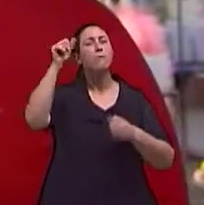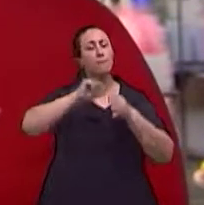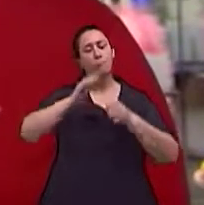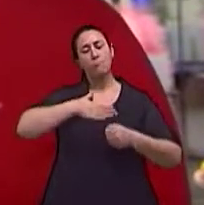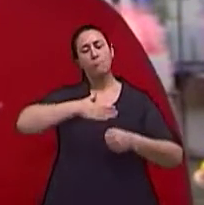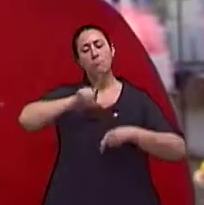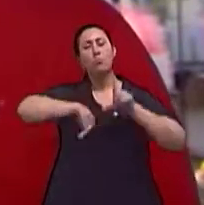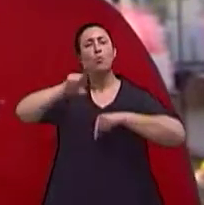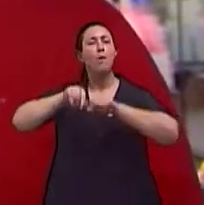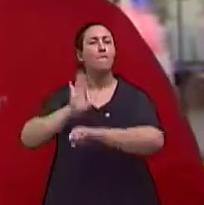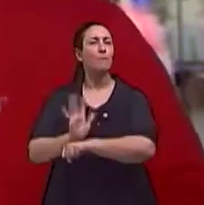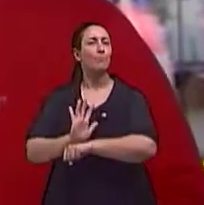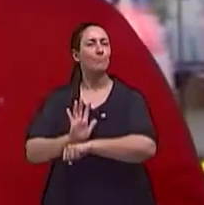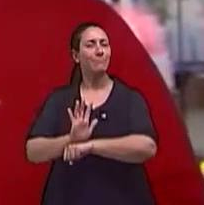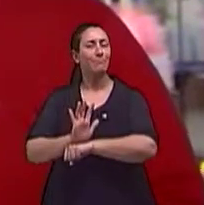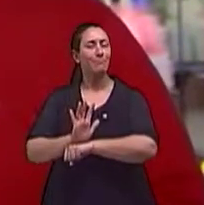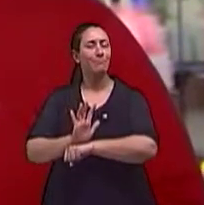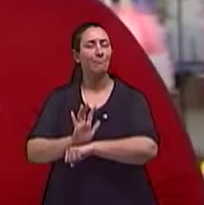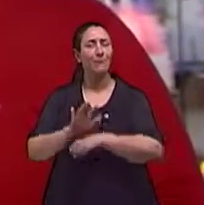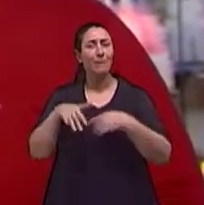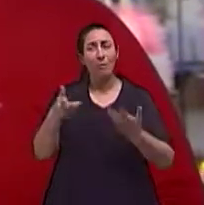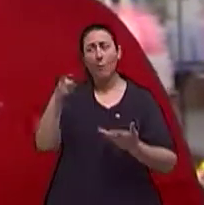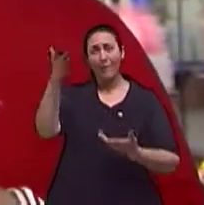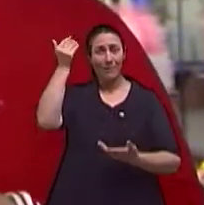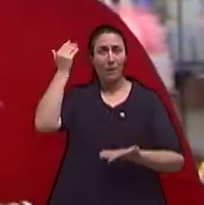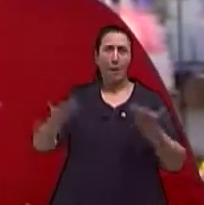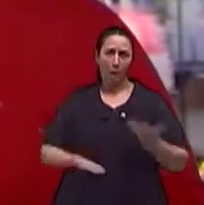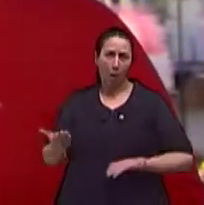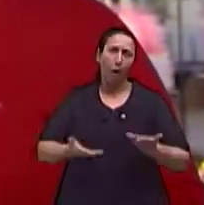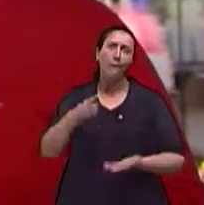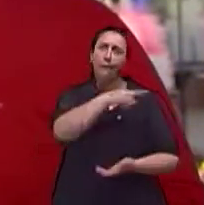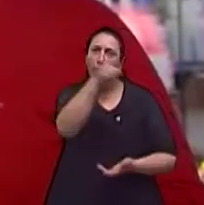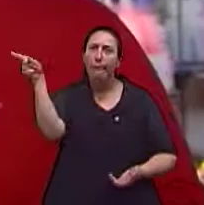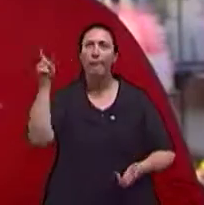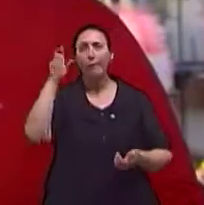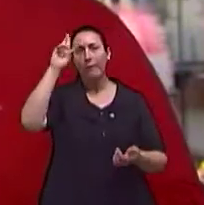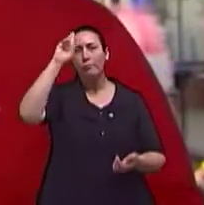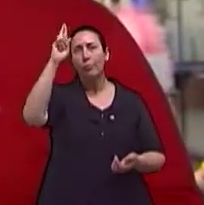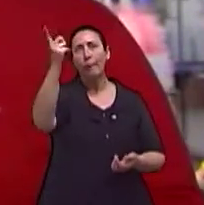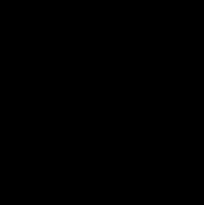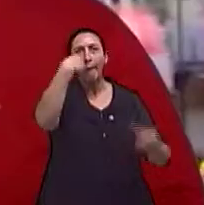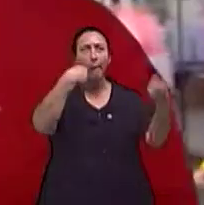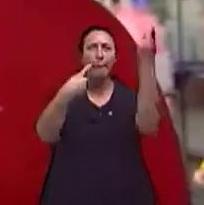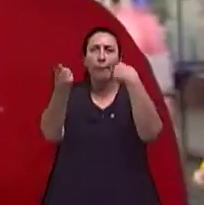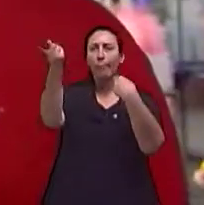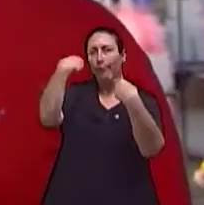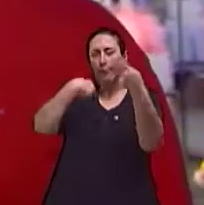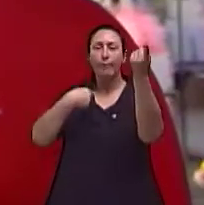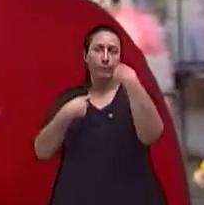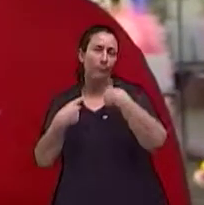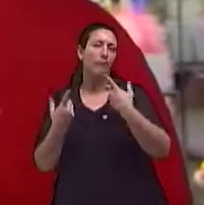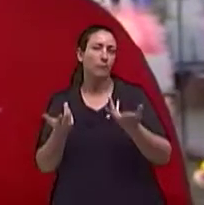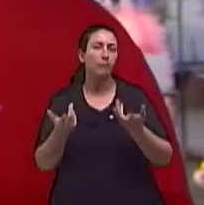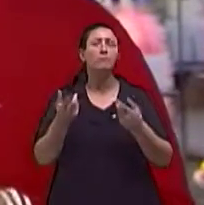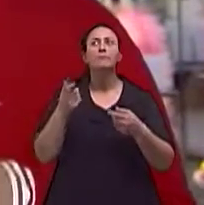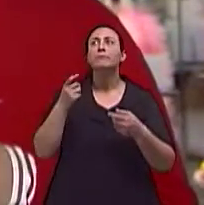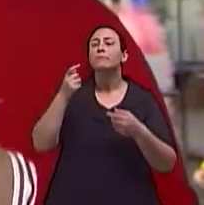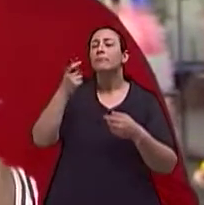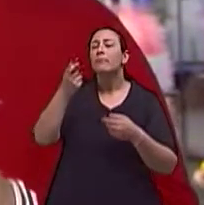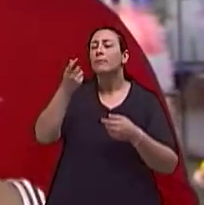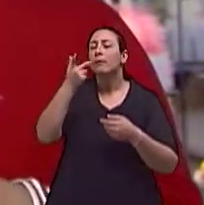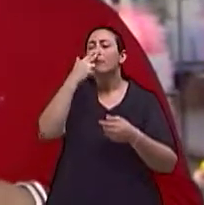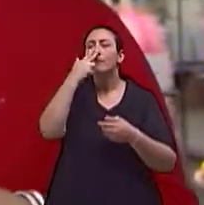próprios projetos. Então, enquanto elas eram empregadas, eram os próprios executivos que determinavam essas carreiras e